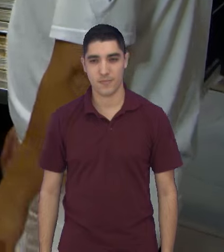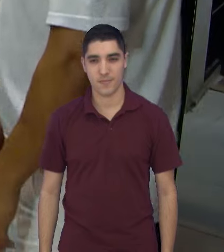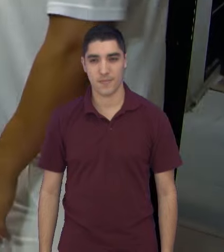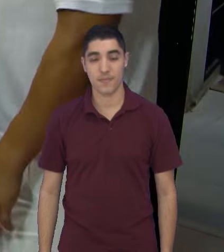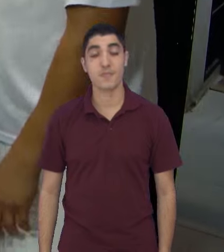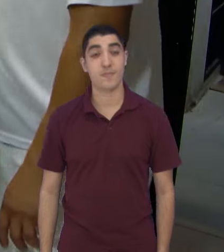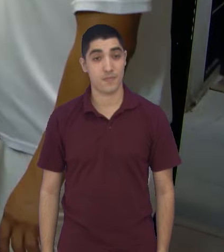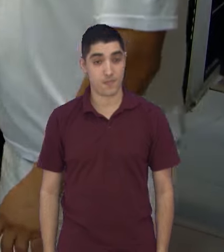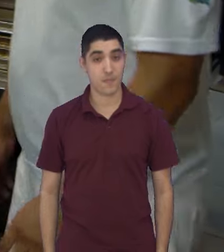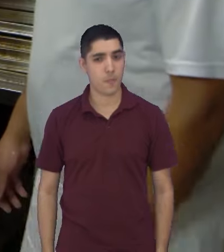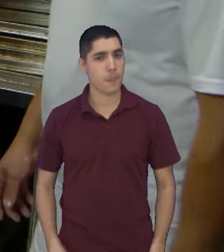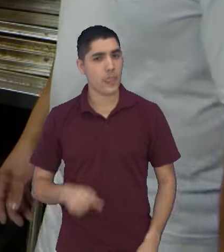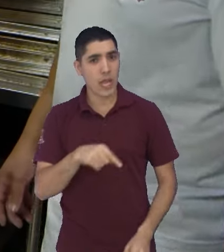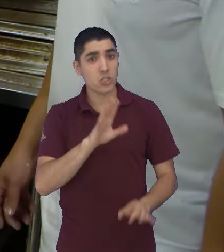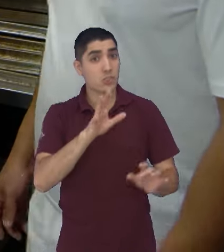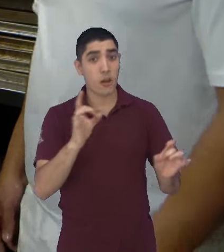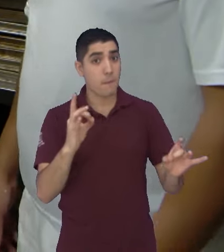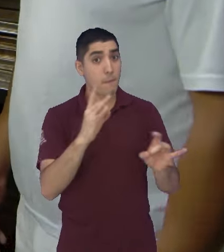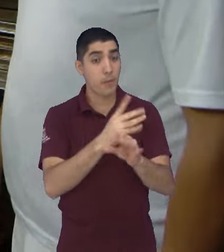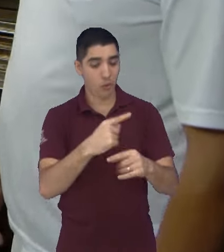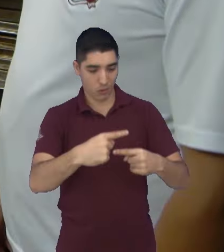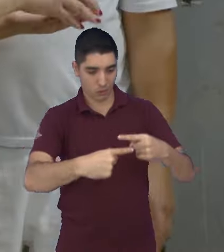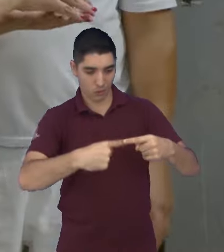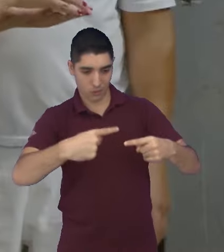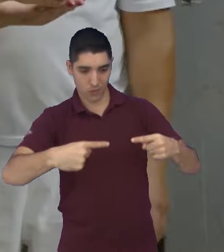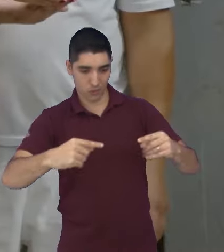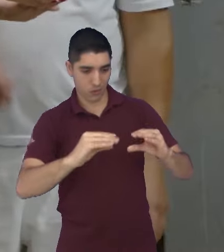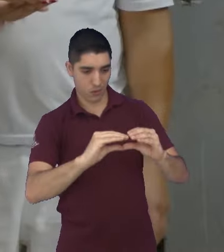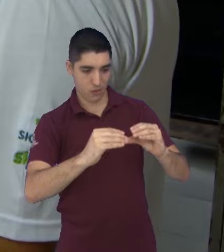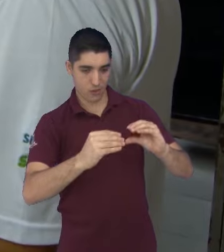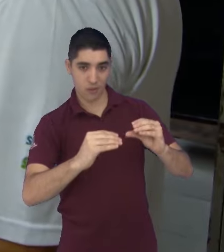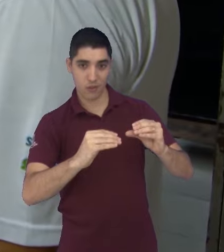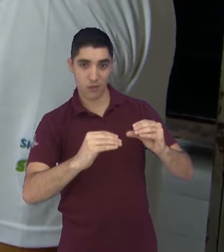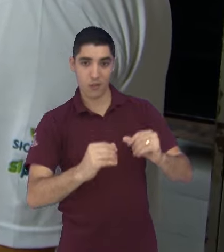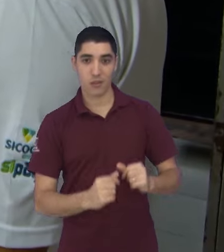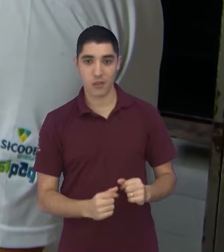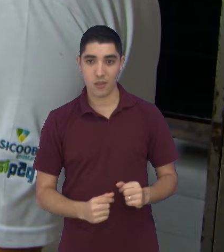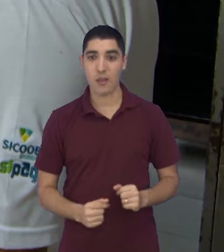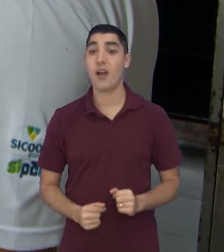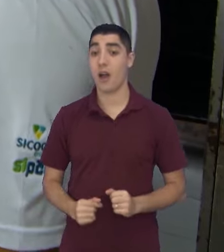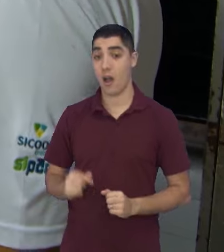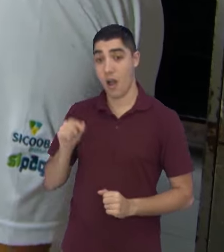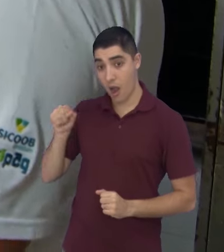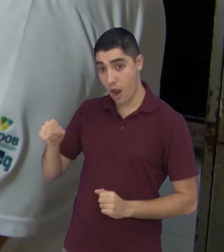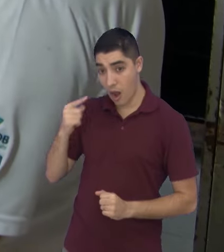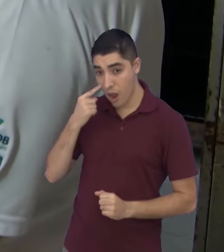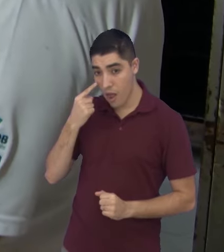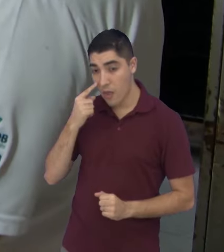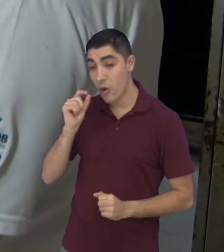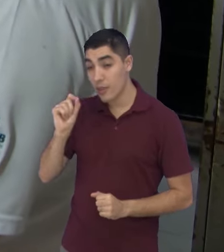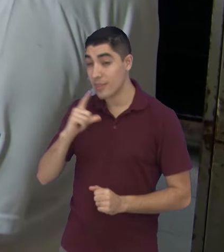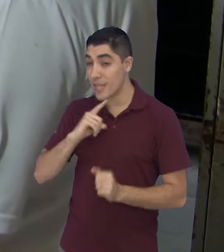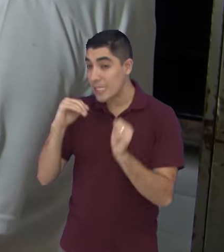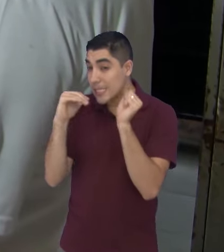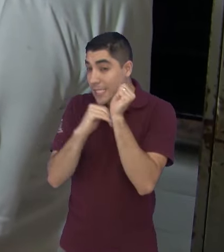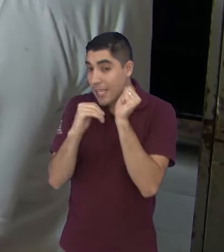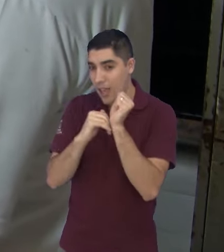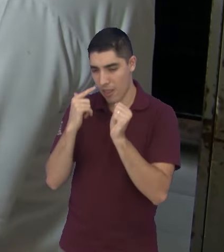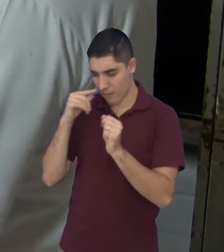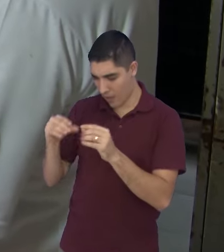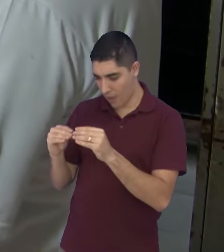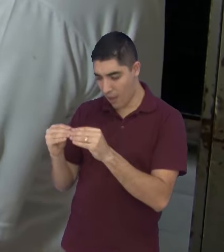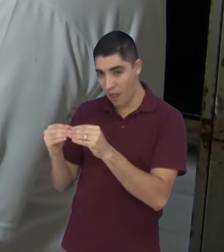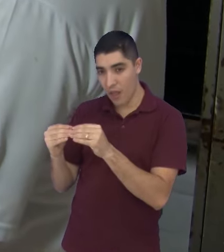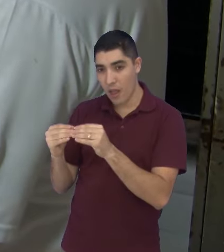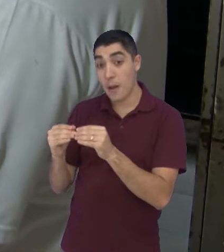Aí ele já sai enroladinho assim, ó, e eu coloco na assadeira. Aqui tem um segredinho, Vanessa. Qual que é o Essa dobrinha aqui, ela tem que ficar